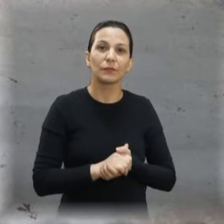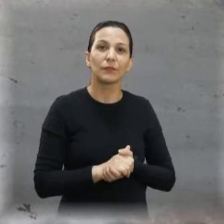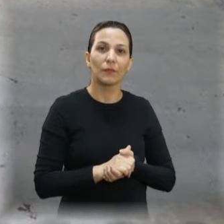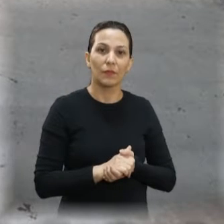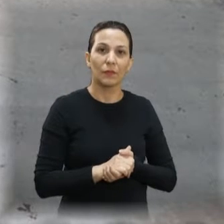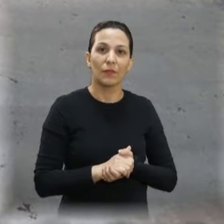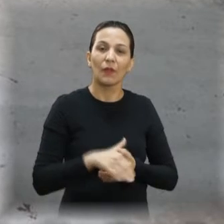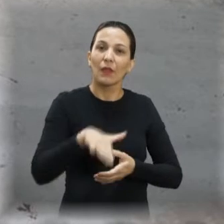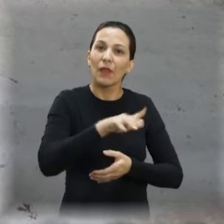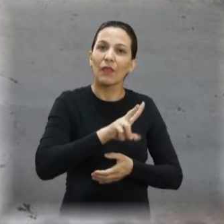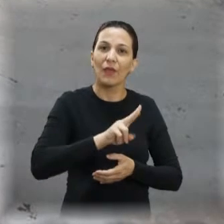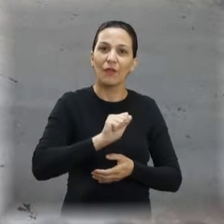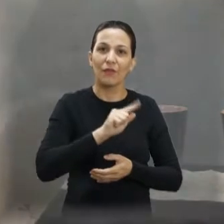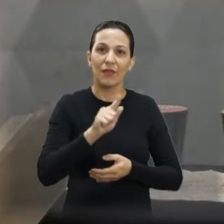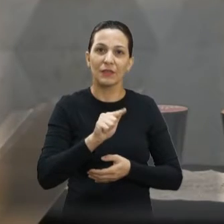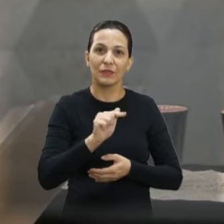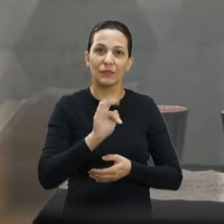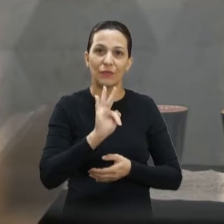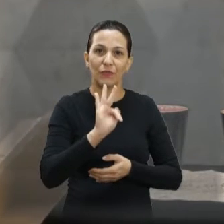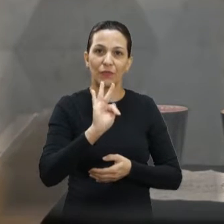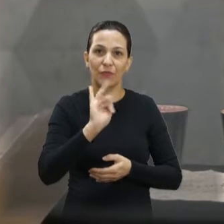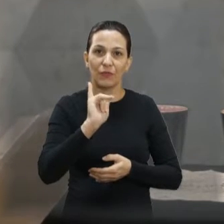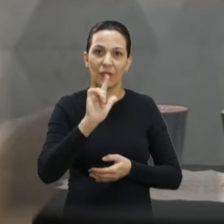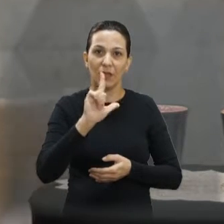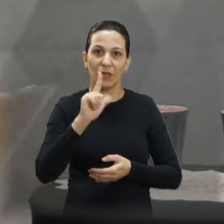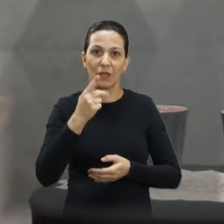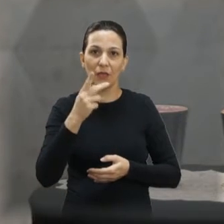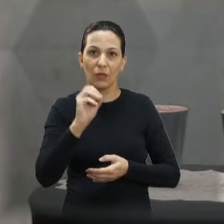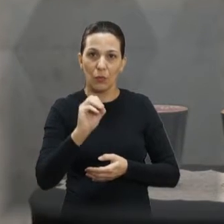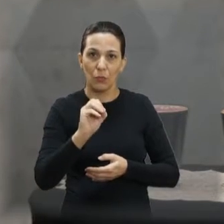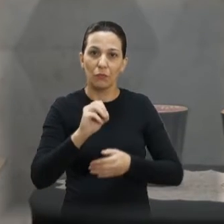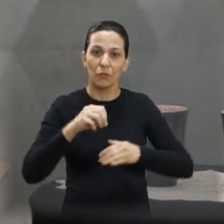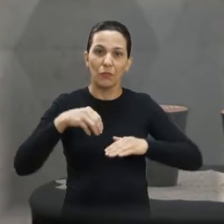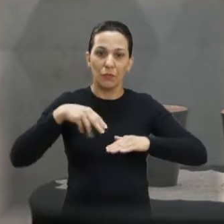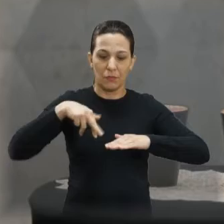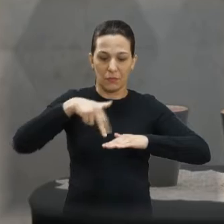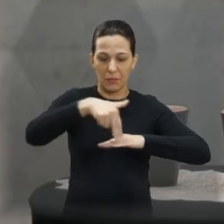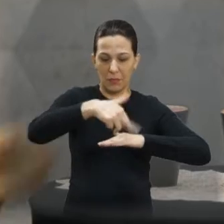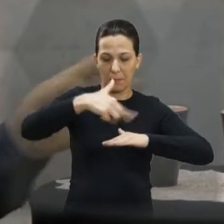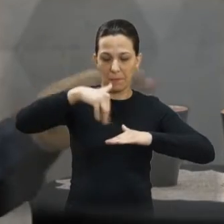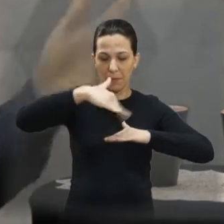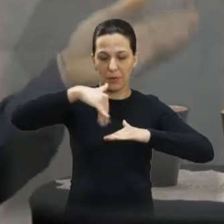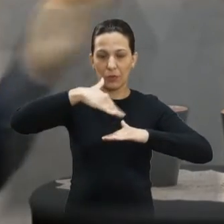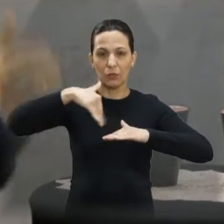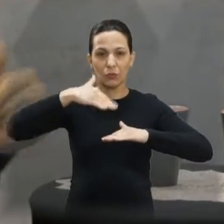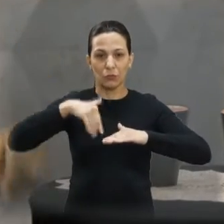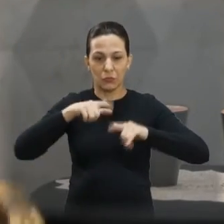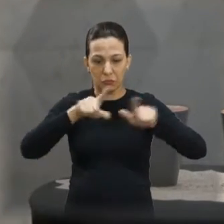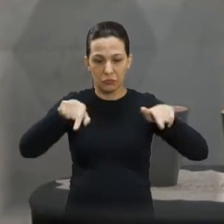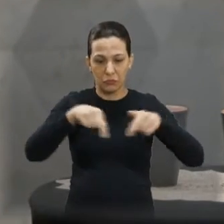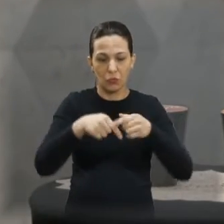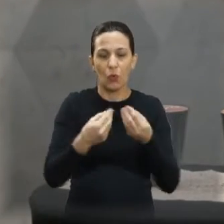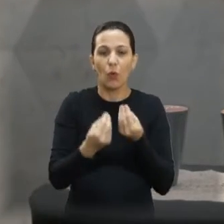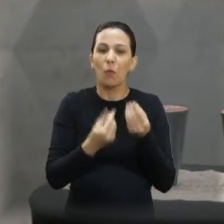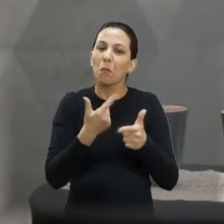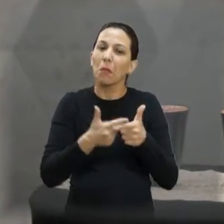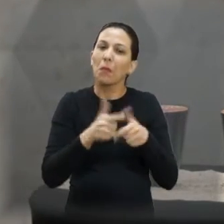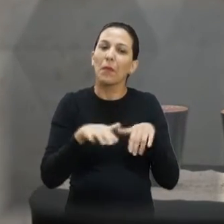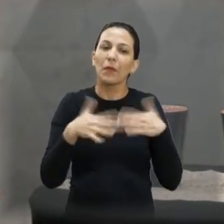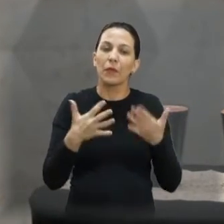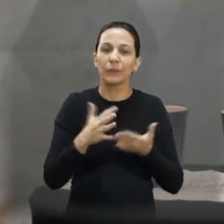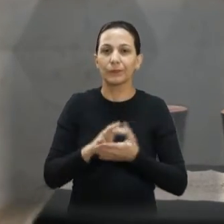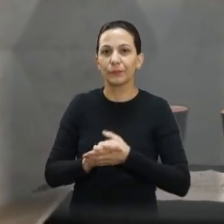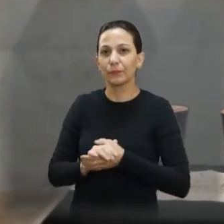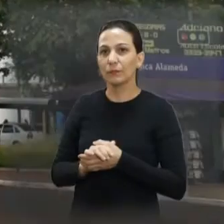Complexo Viário Nilo Aranha. Lá foi pintura de faixa de pedestres e sinalização de solo. Qual era a situação lá antes? A situação,